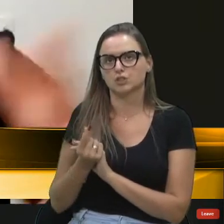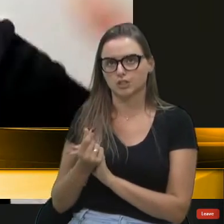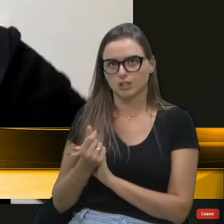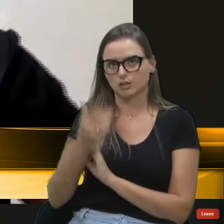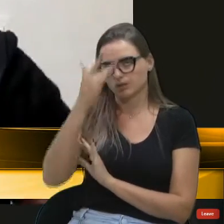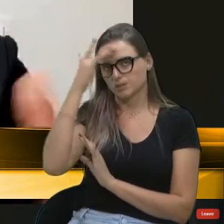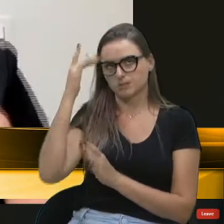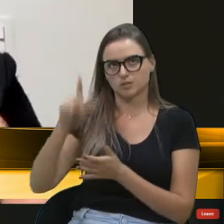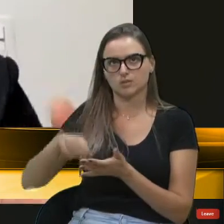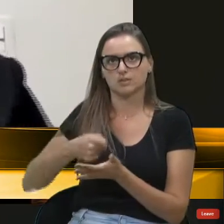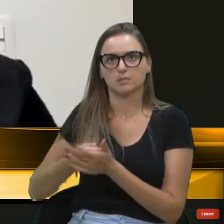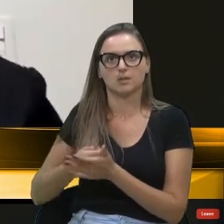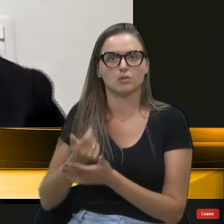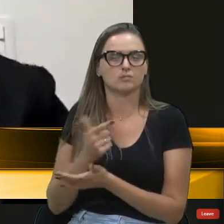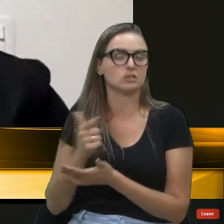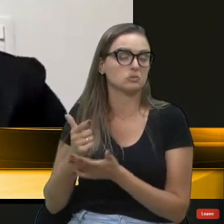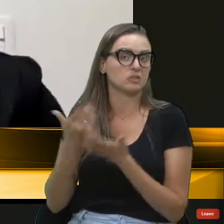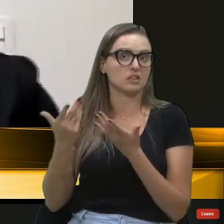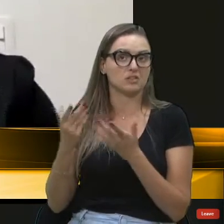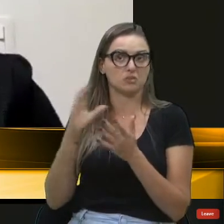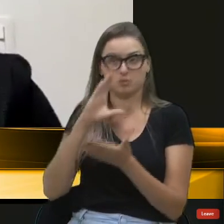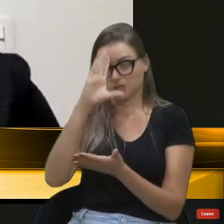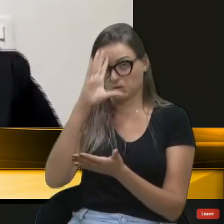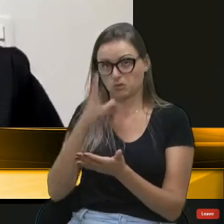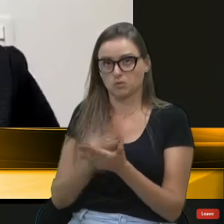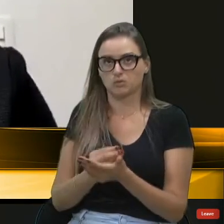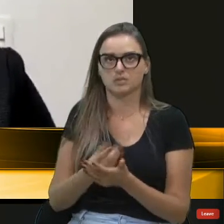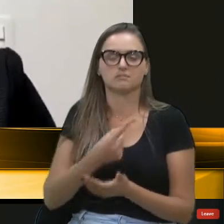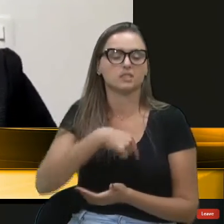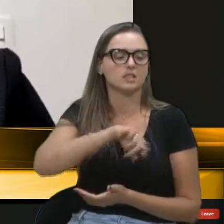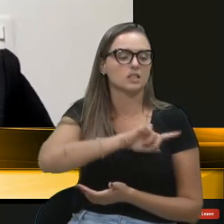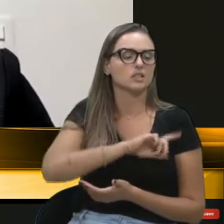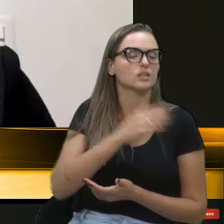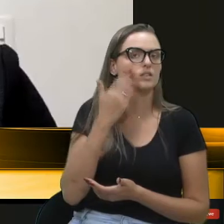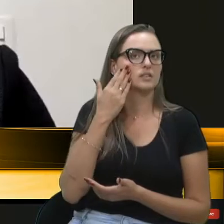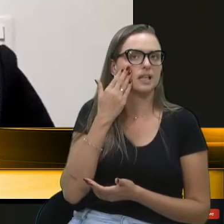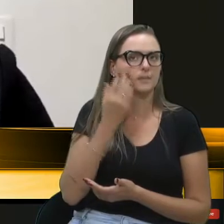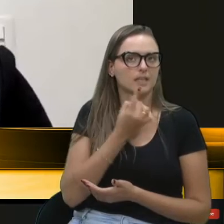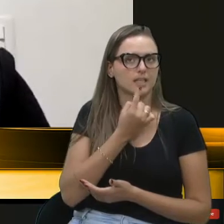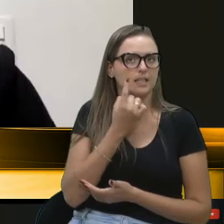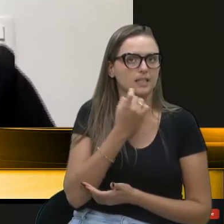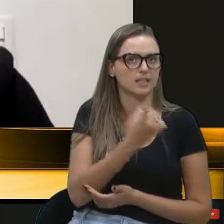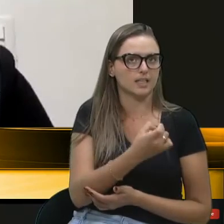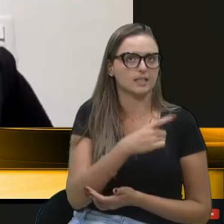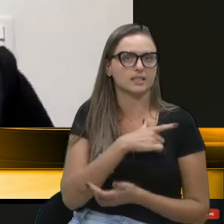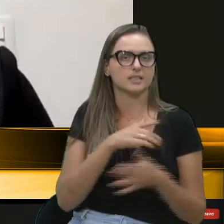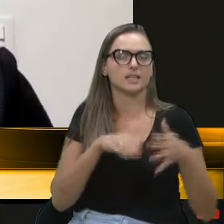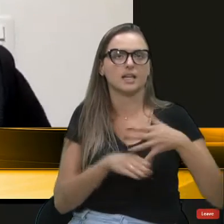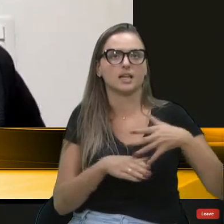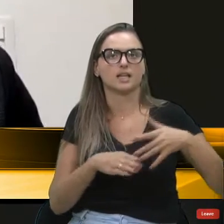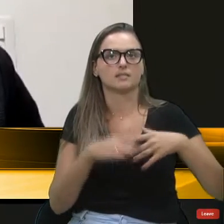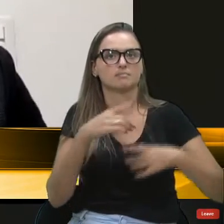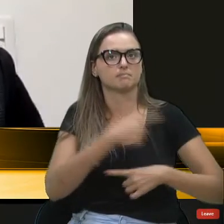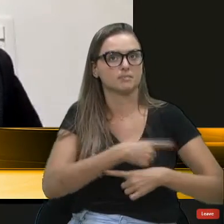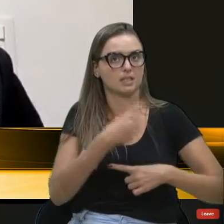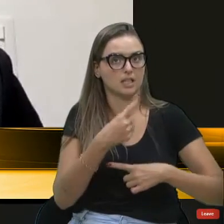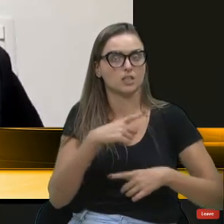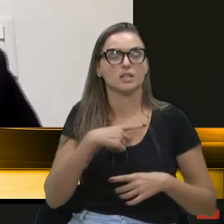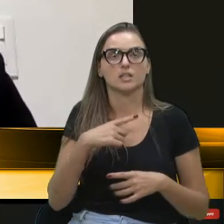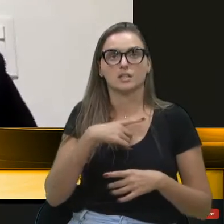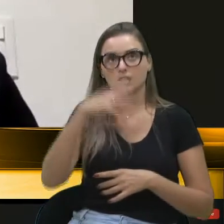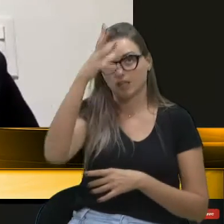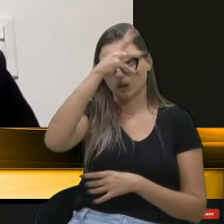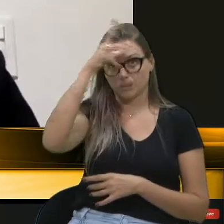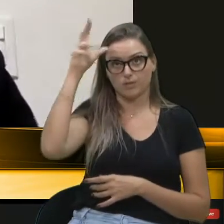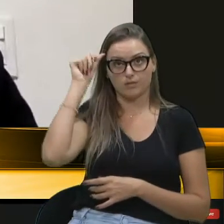teve o desfecho final. A gente sabe também que muitos interesses têm por um pedágio, inclusive alguns municípios, porque os municípios